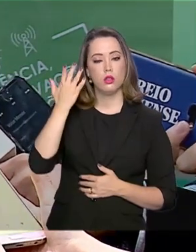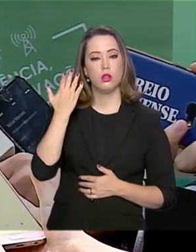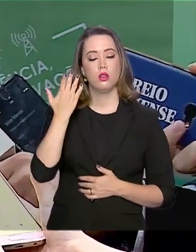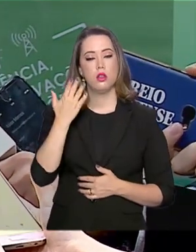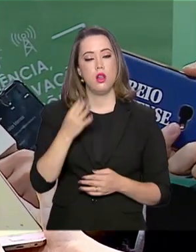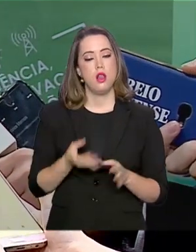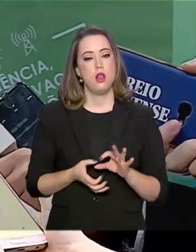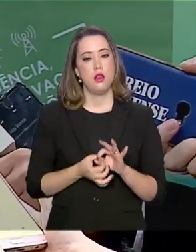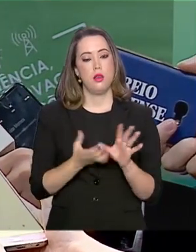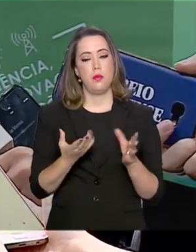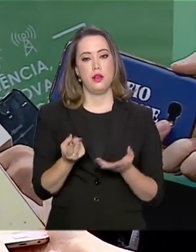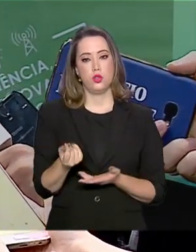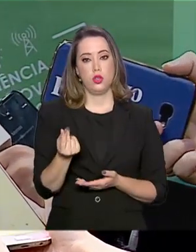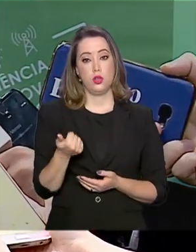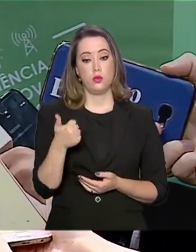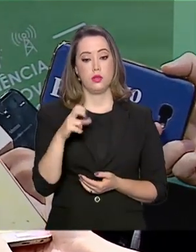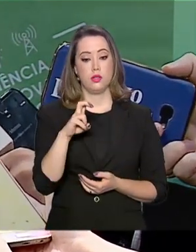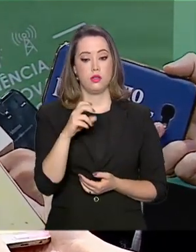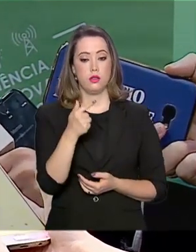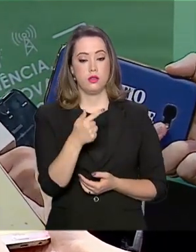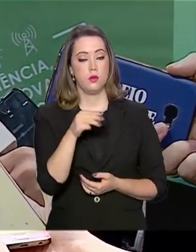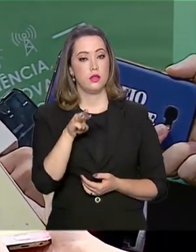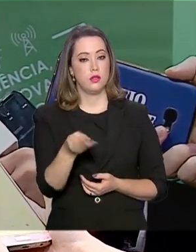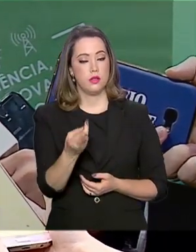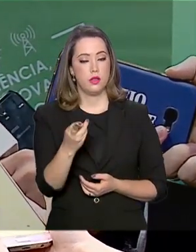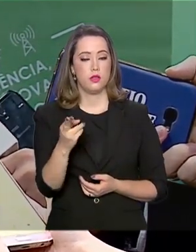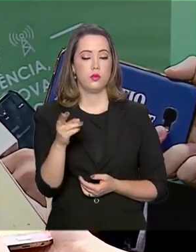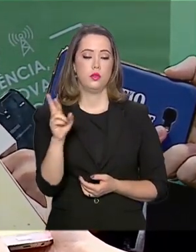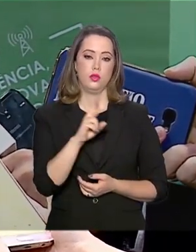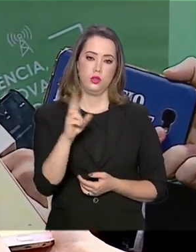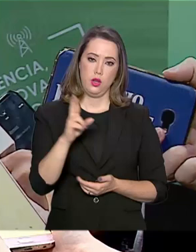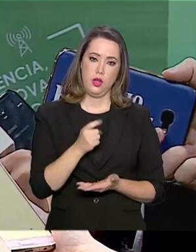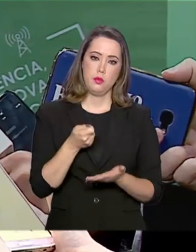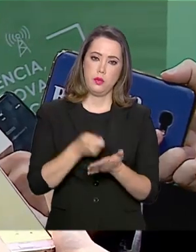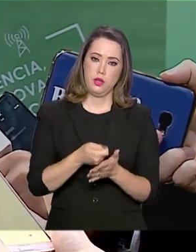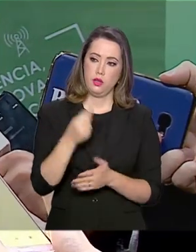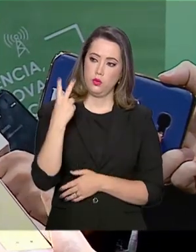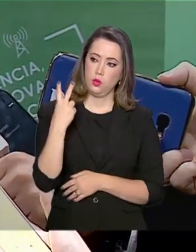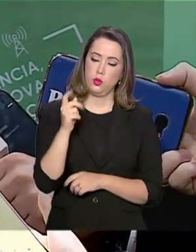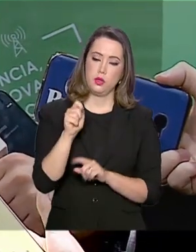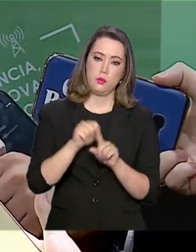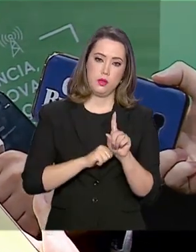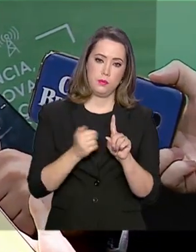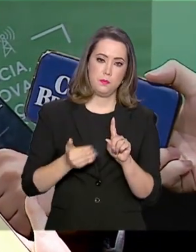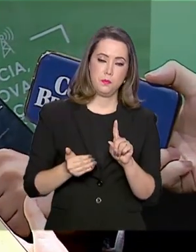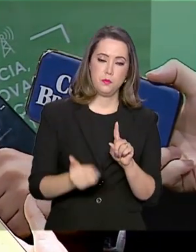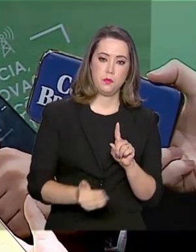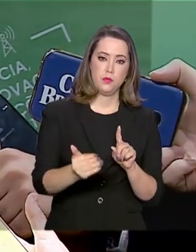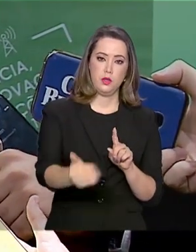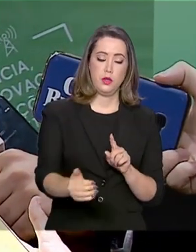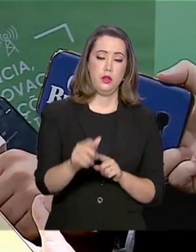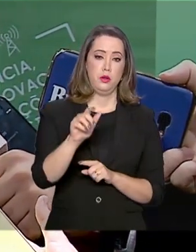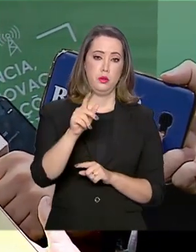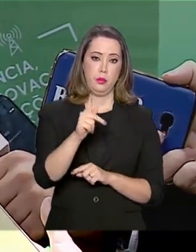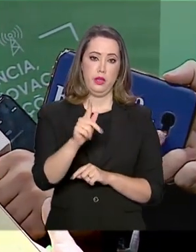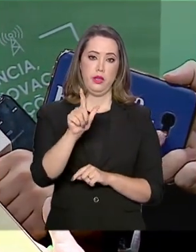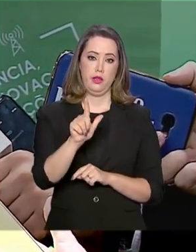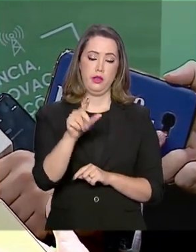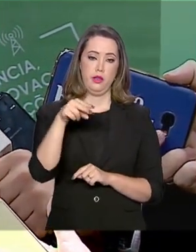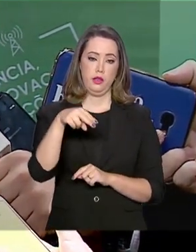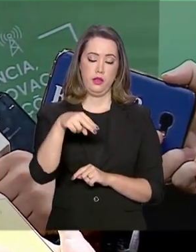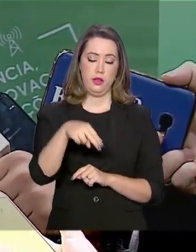milhões. Isso vai ser usado no pagamento dos próximos dois meses. E o PLN 41, que já foi enviado ao Congresso